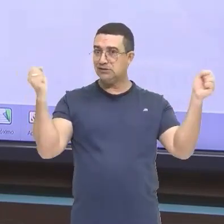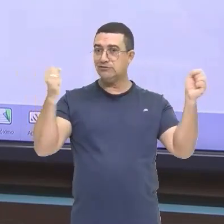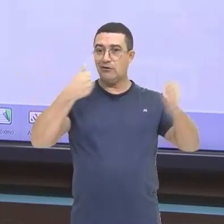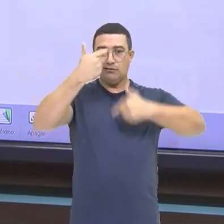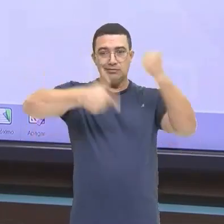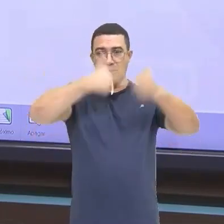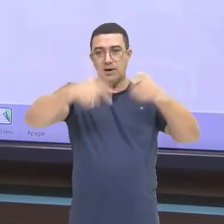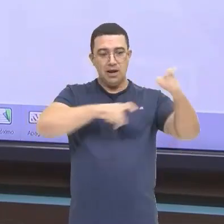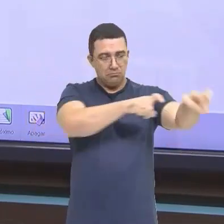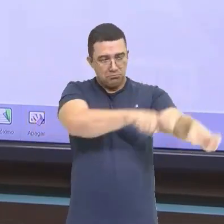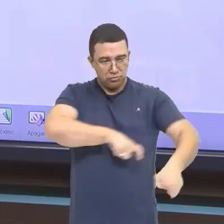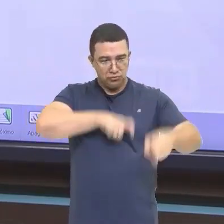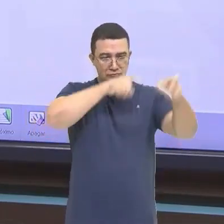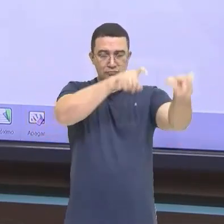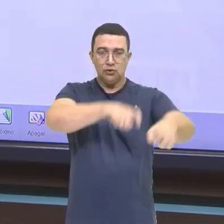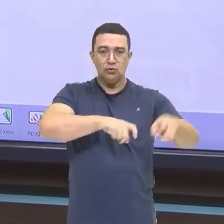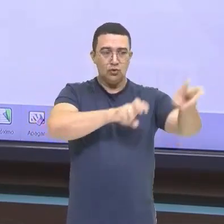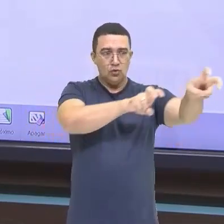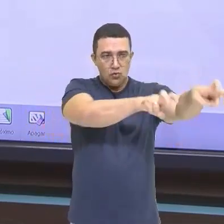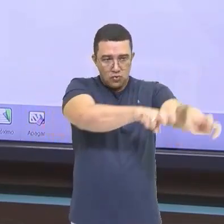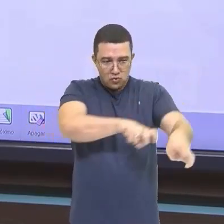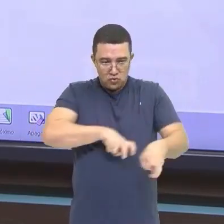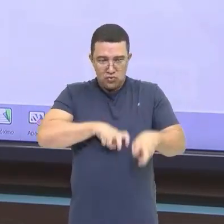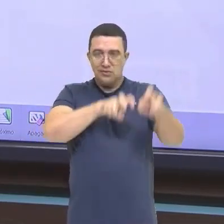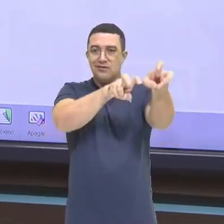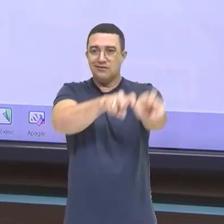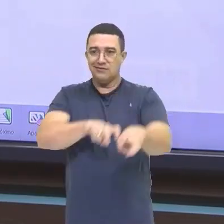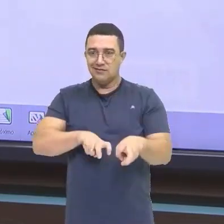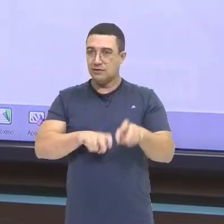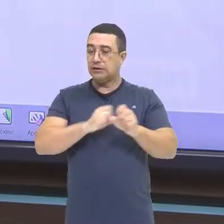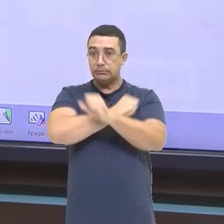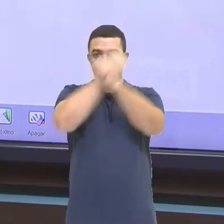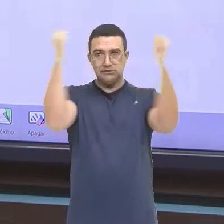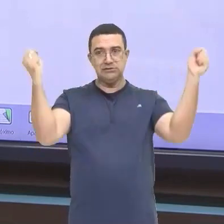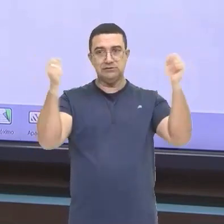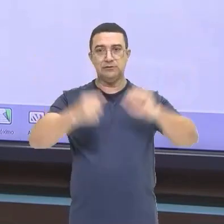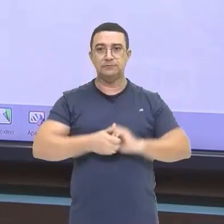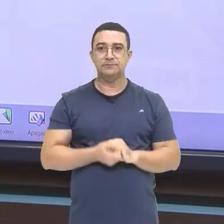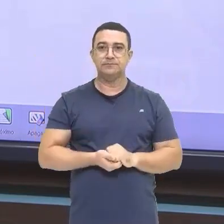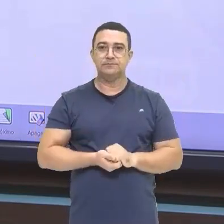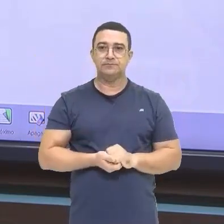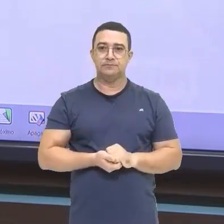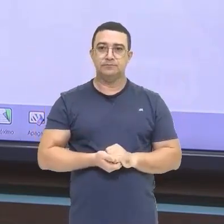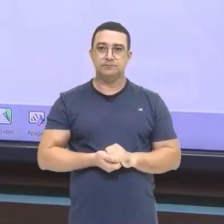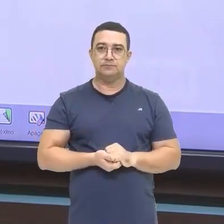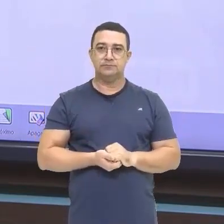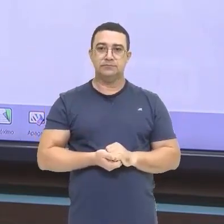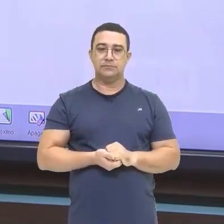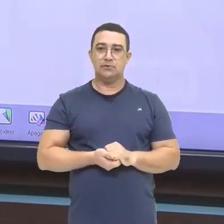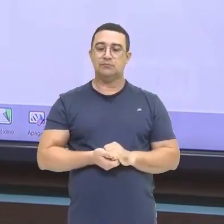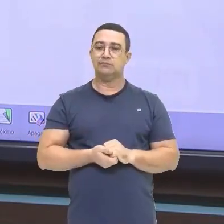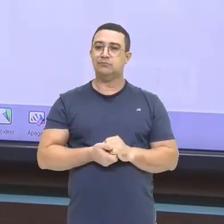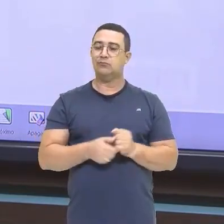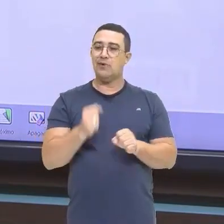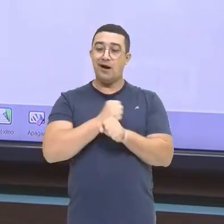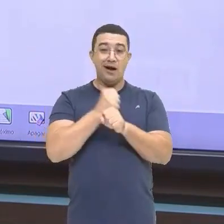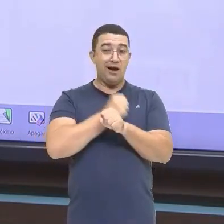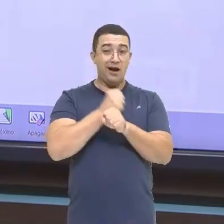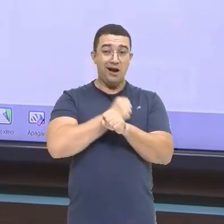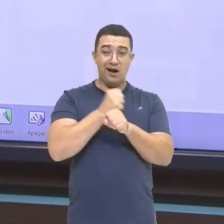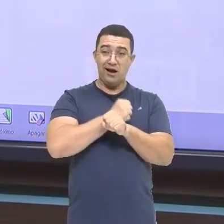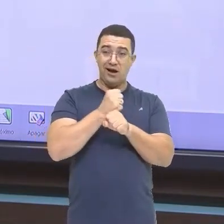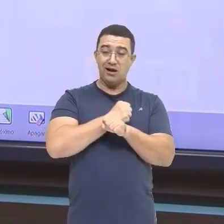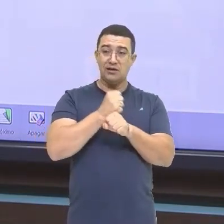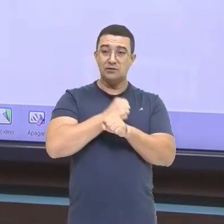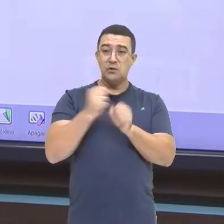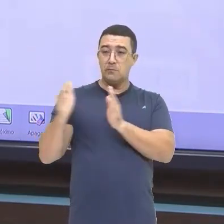diversas questões Principalmente Com a questão Do cultivo Durante muitas décadas Do período Da